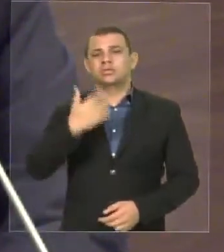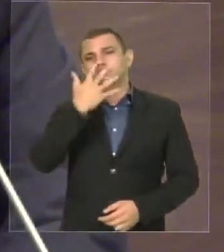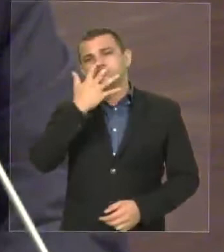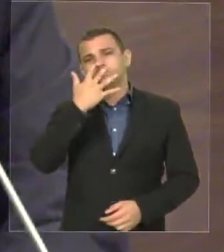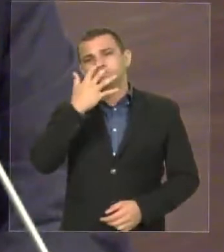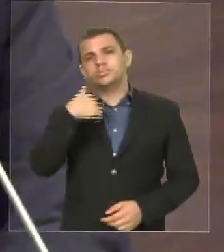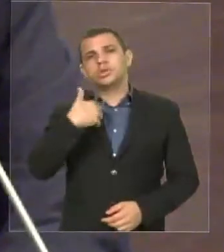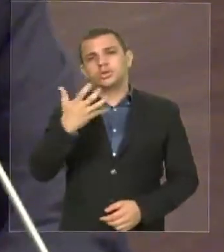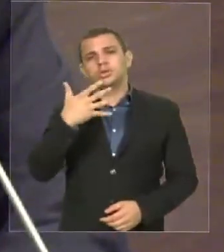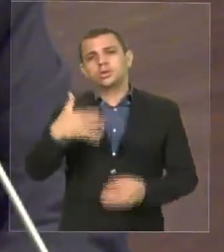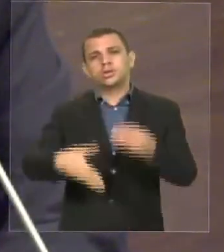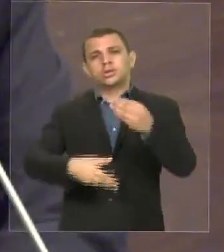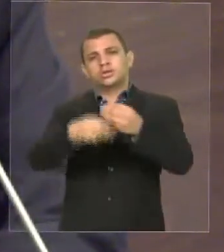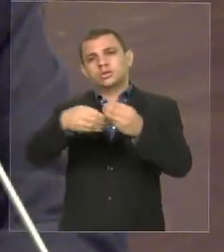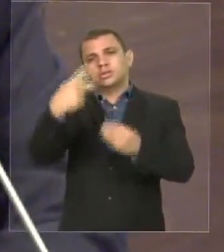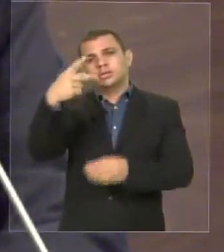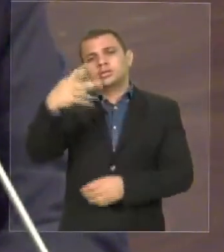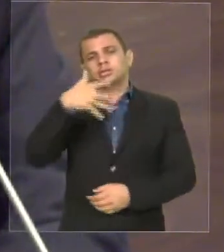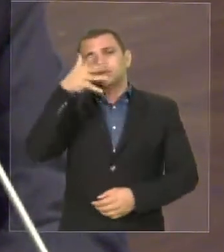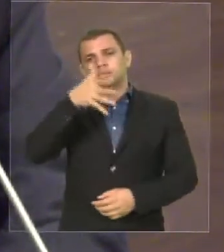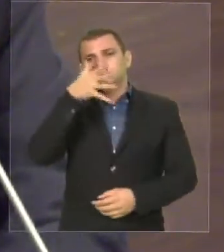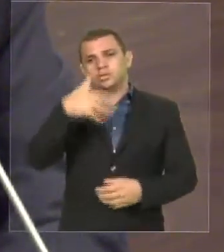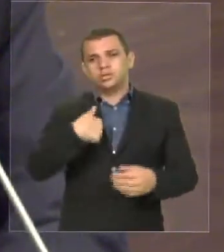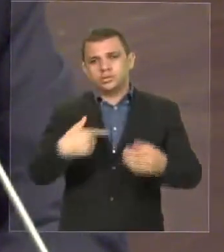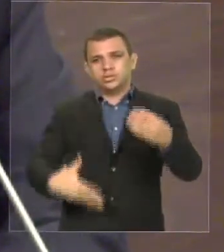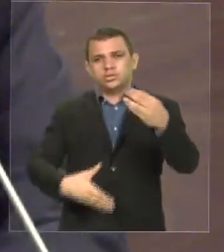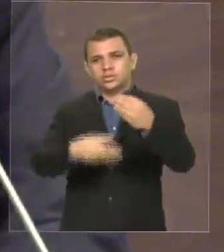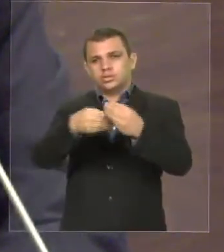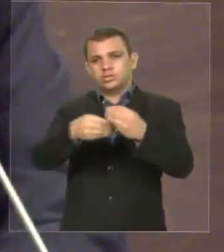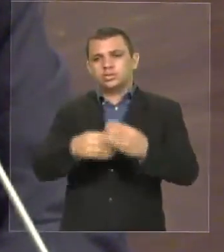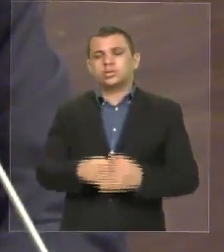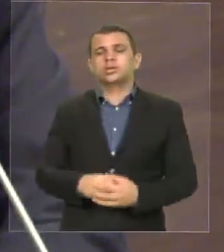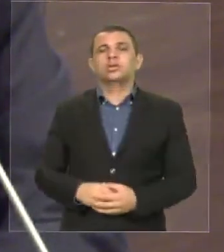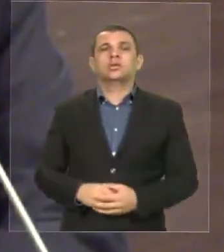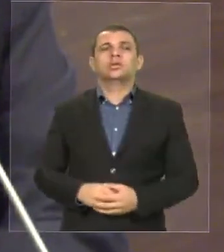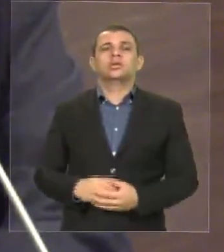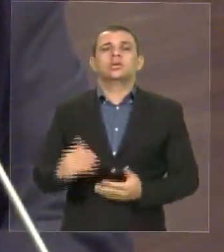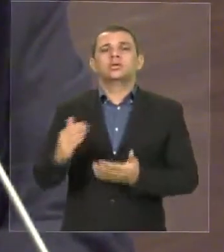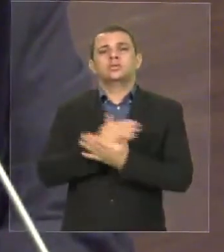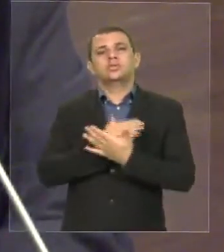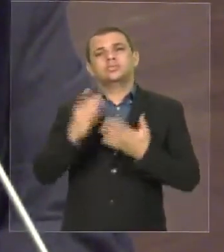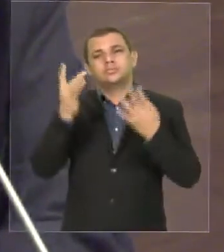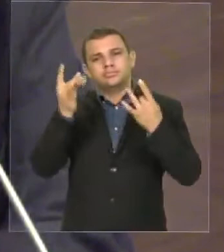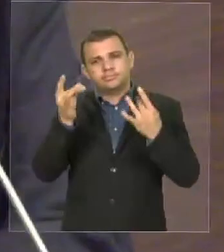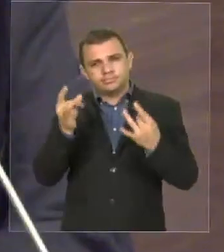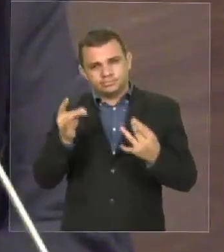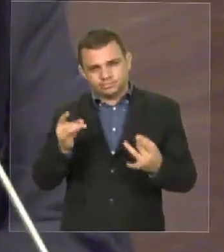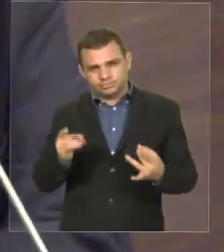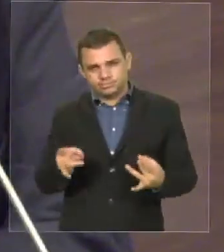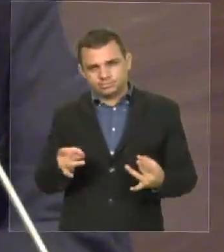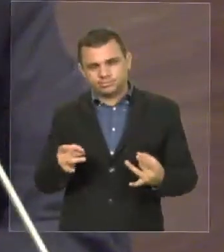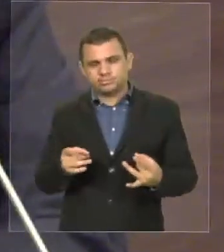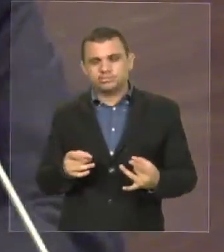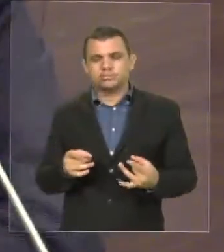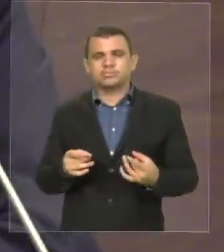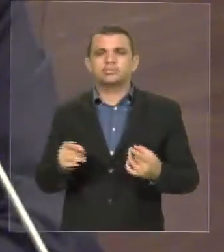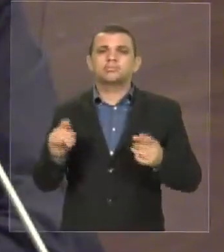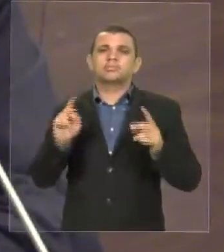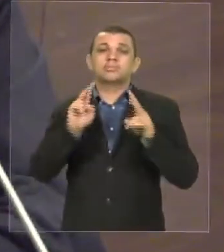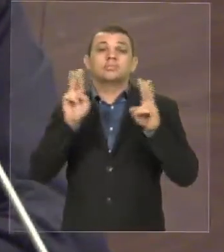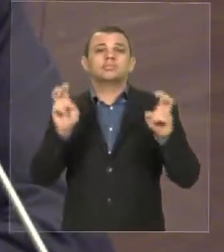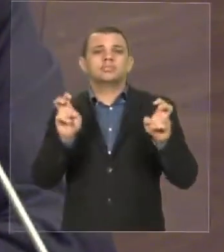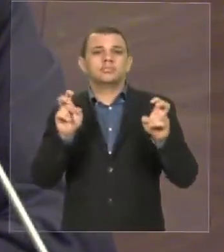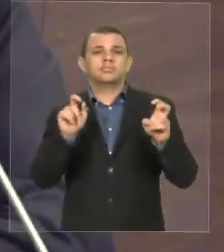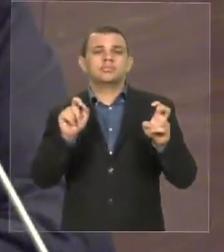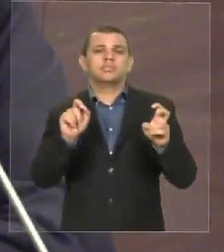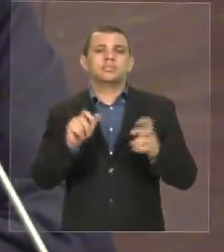acrescentar à sua fala alguns detalhes a respeito do que